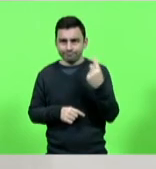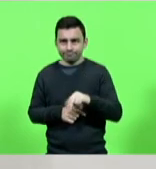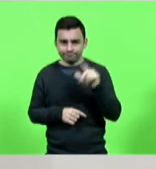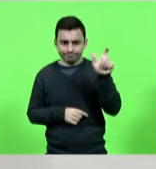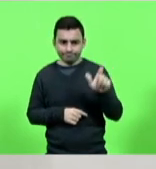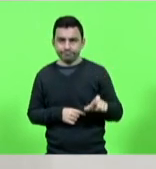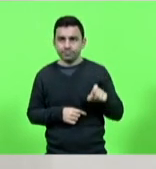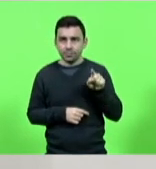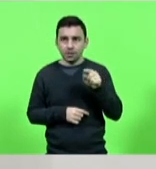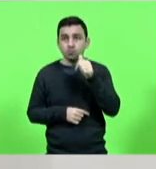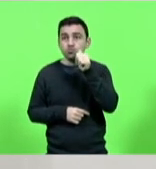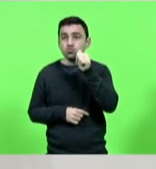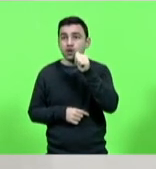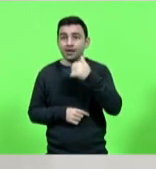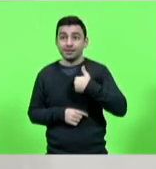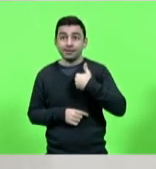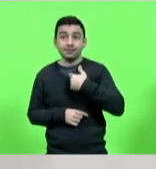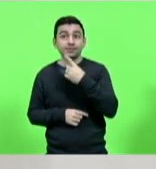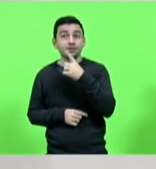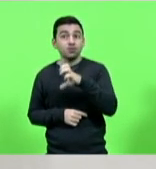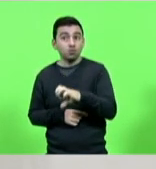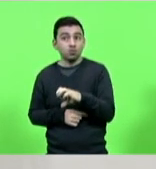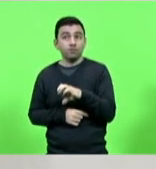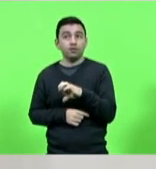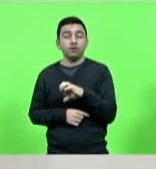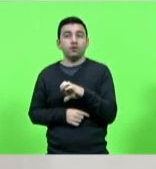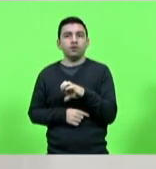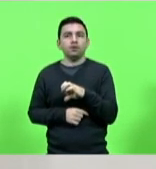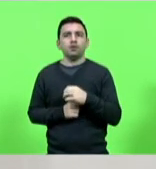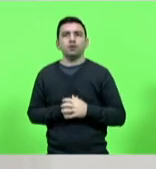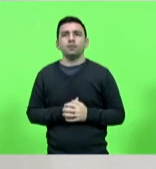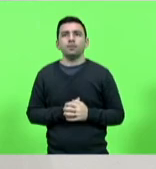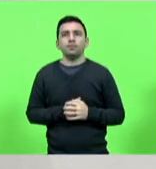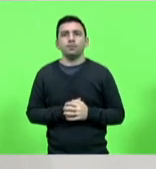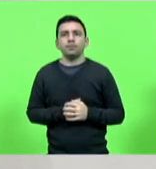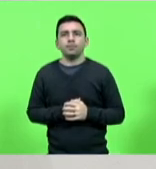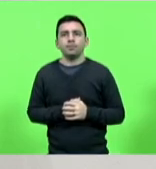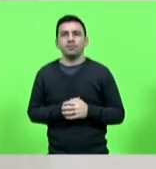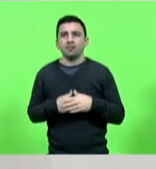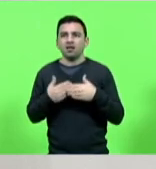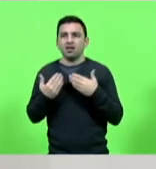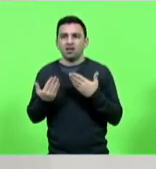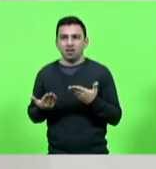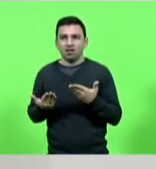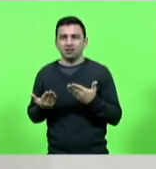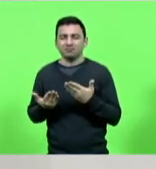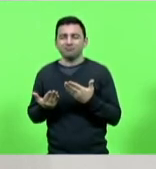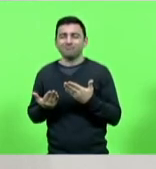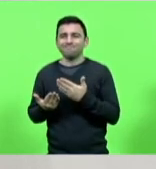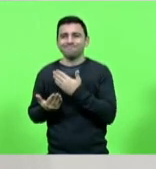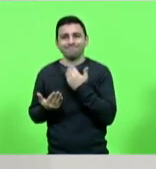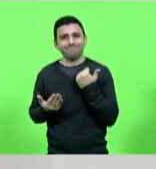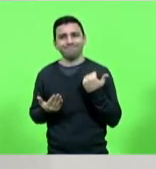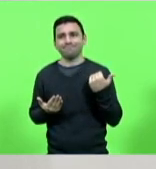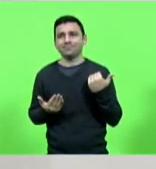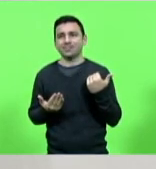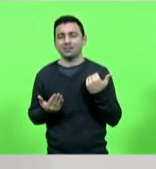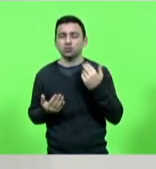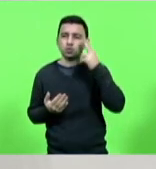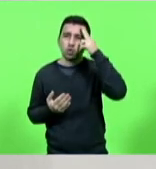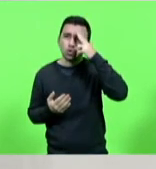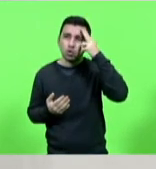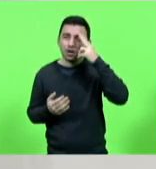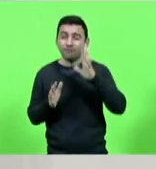caso, de uma menina de 19 anos, que foi ceifada os seus sonhos, sua